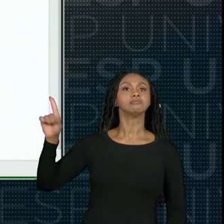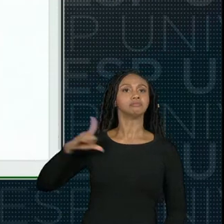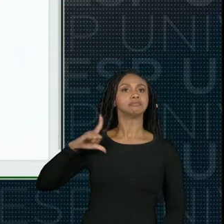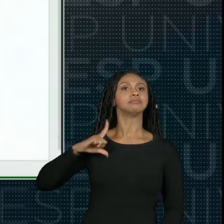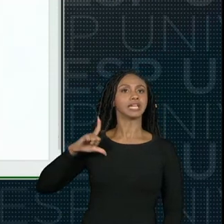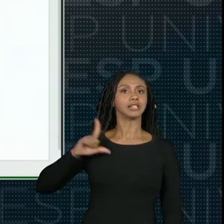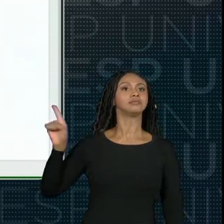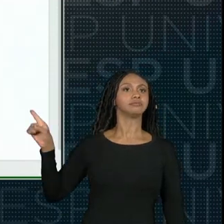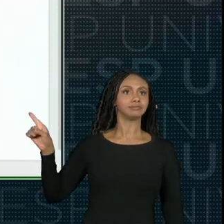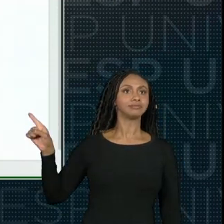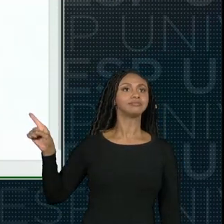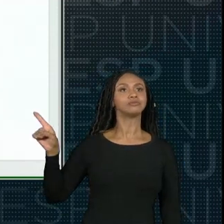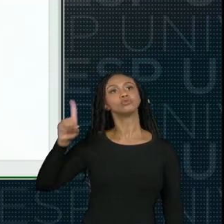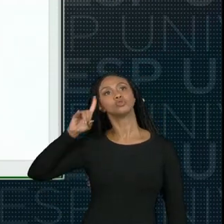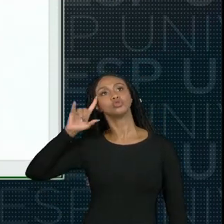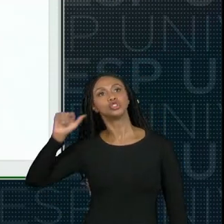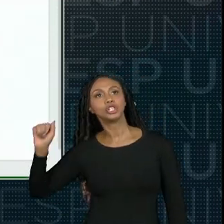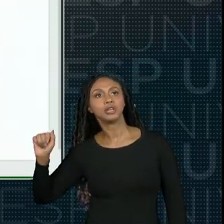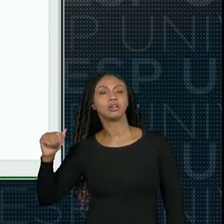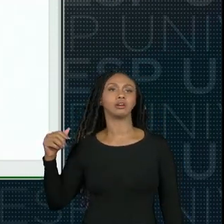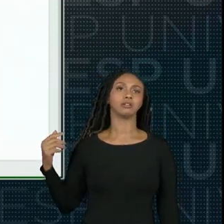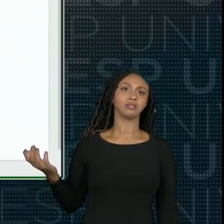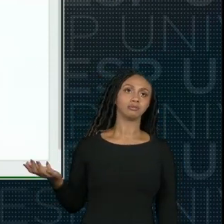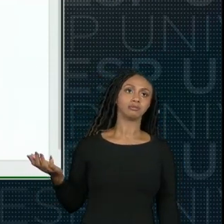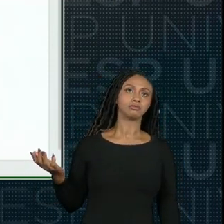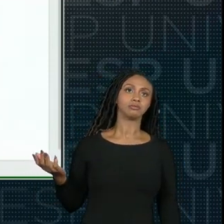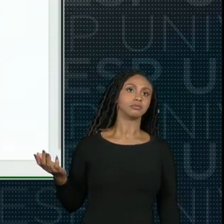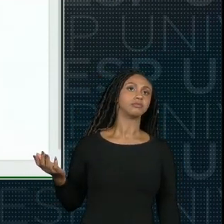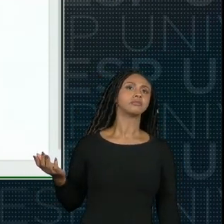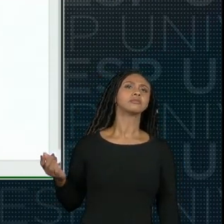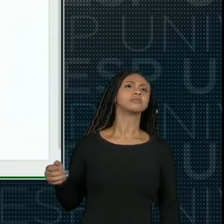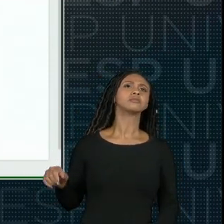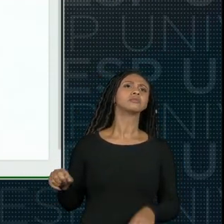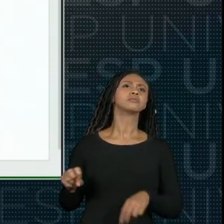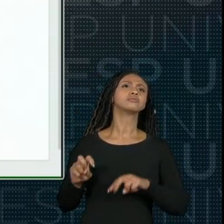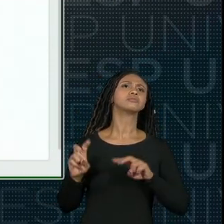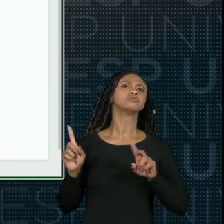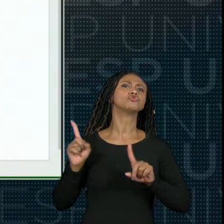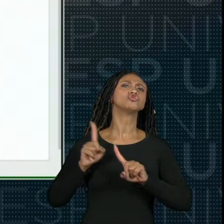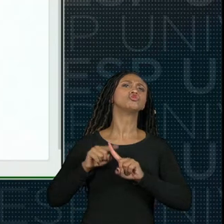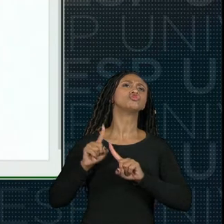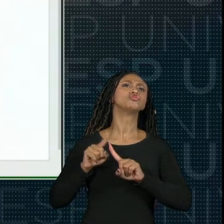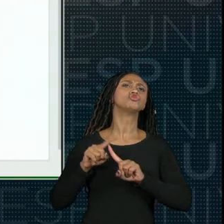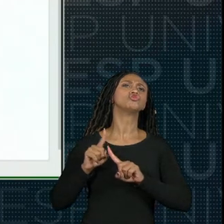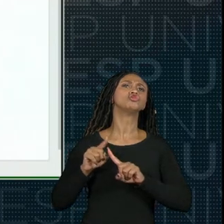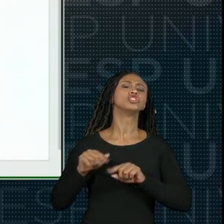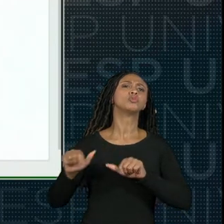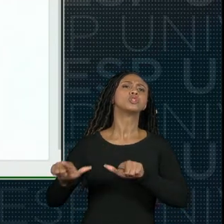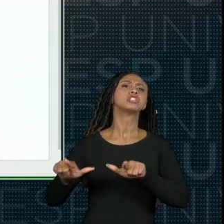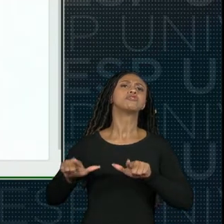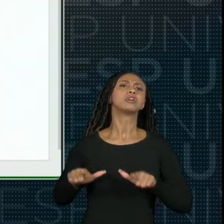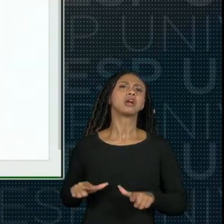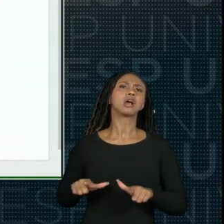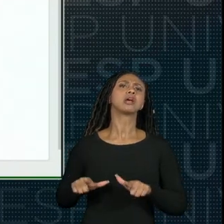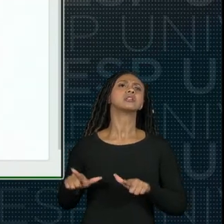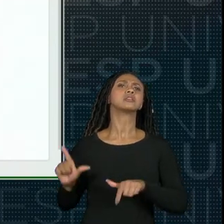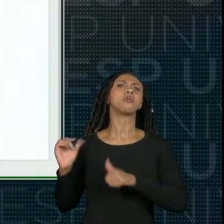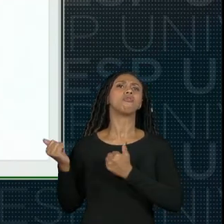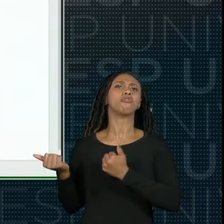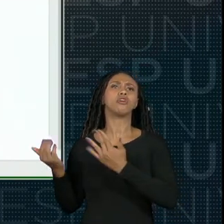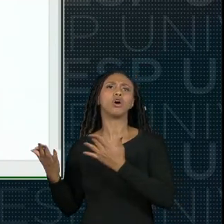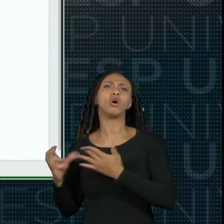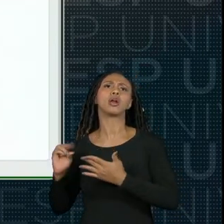a data da postagem o tipo a modalidade certificação extracurricular ou trabalho